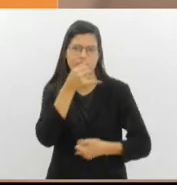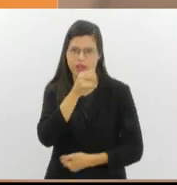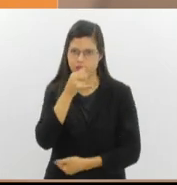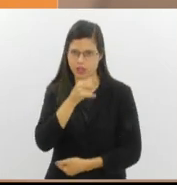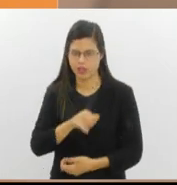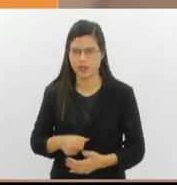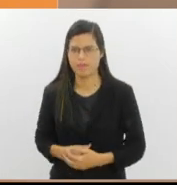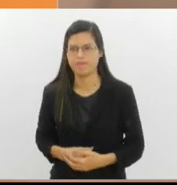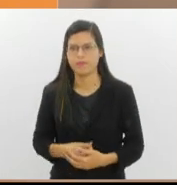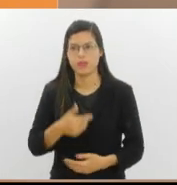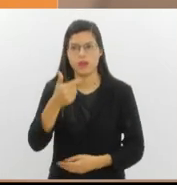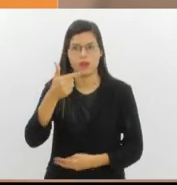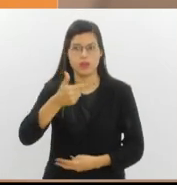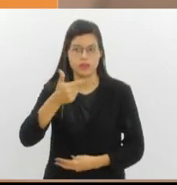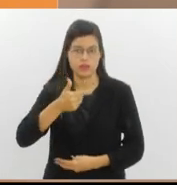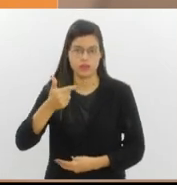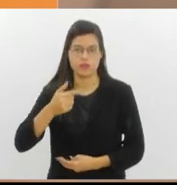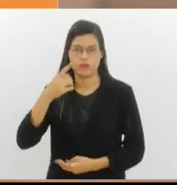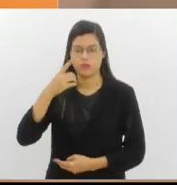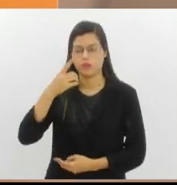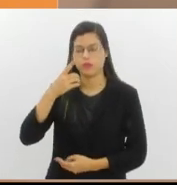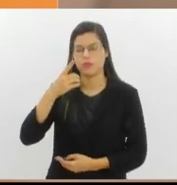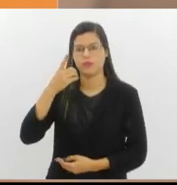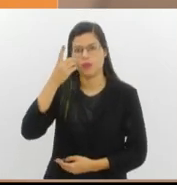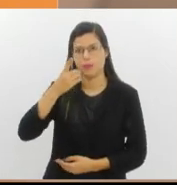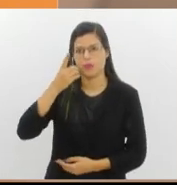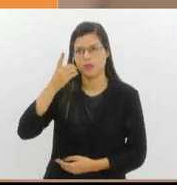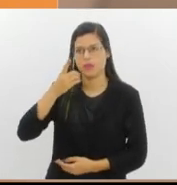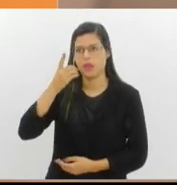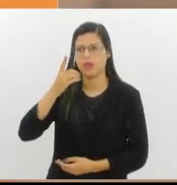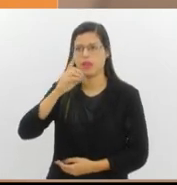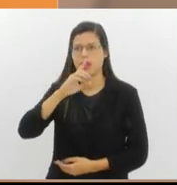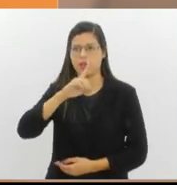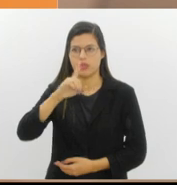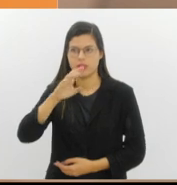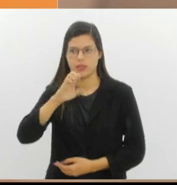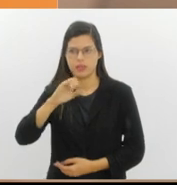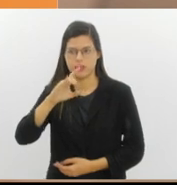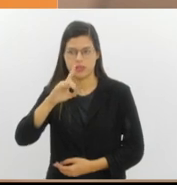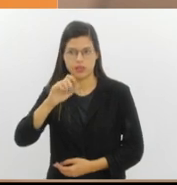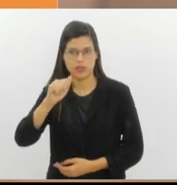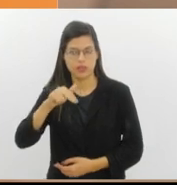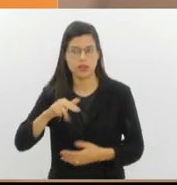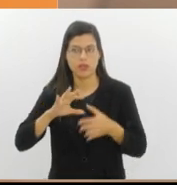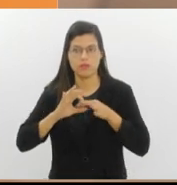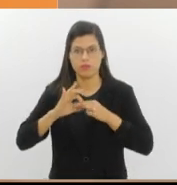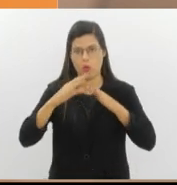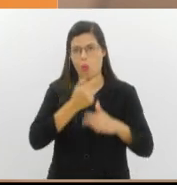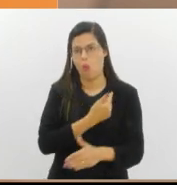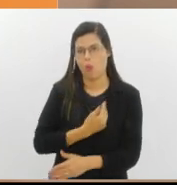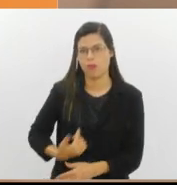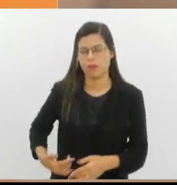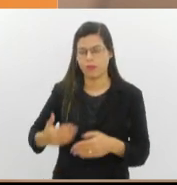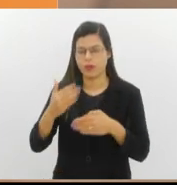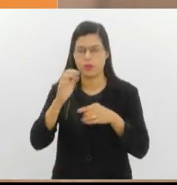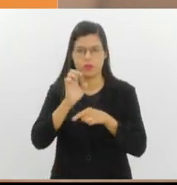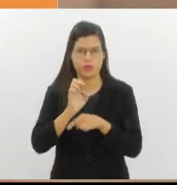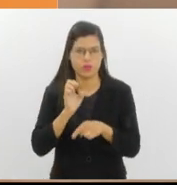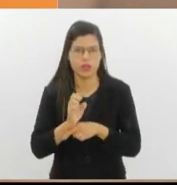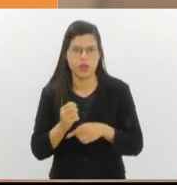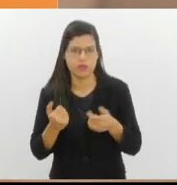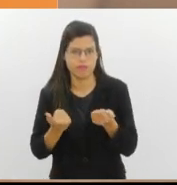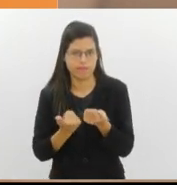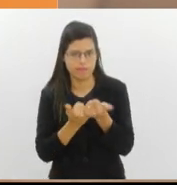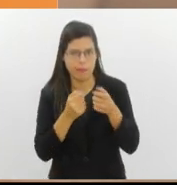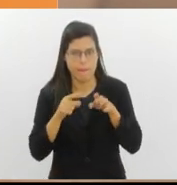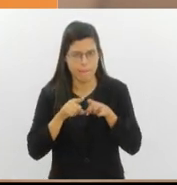segunda discussão, o projeto da deputada Zeidã, que autoriza o governo do Estado a realizar parcerias com escolas particulares